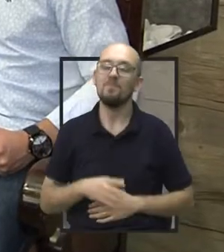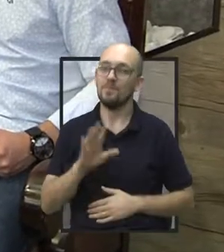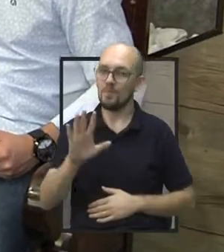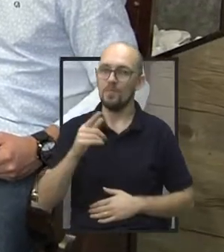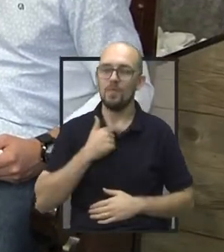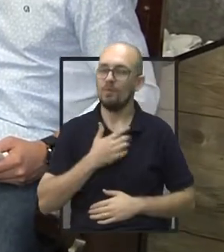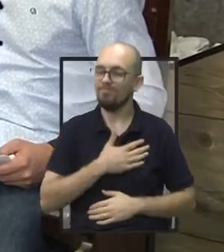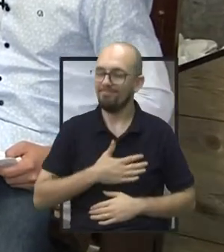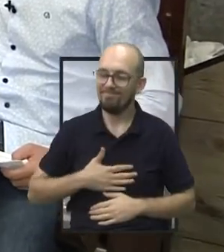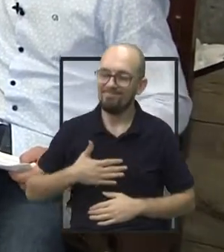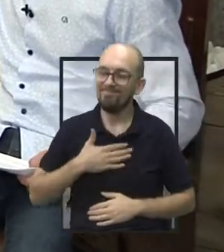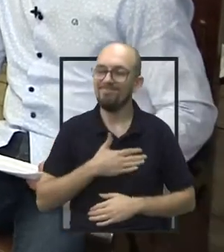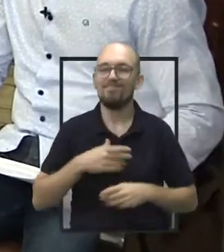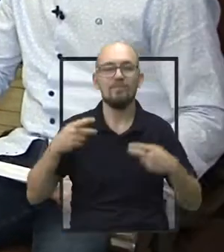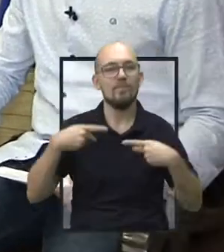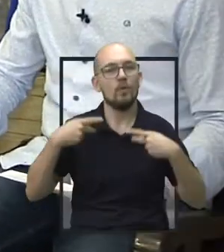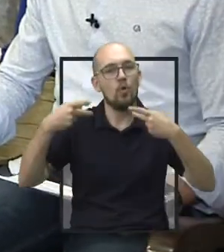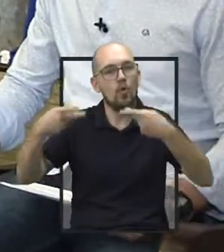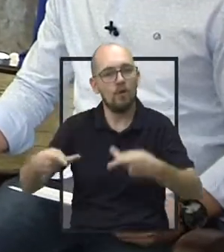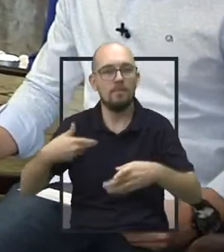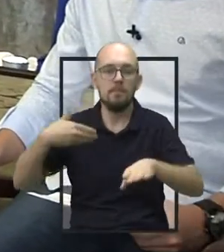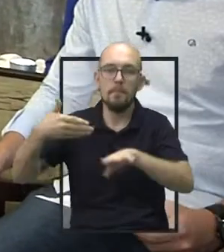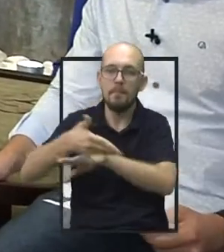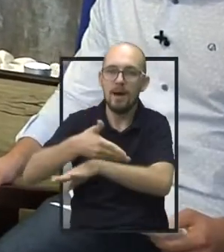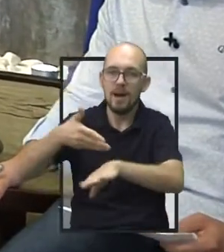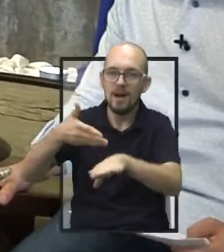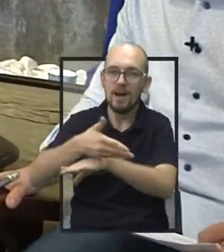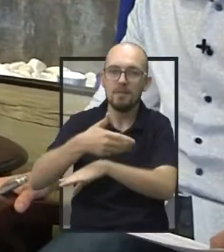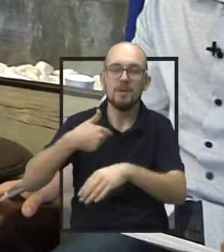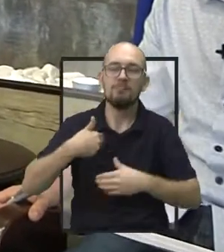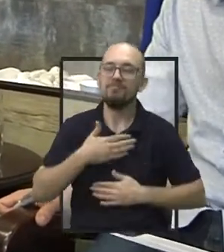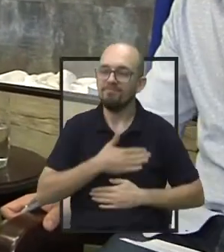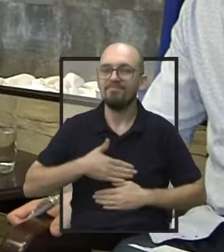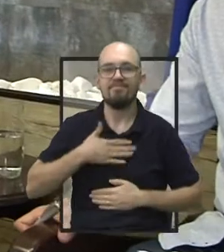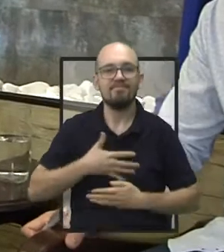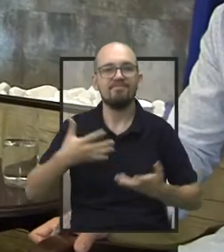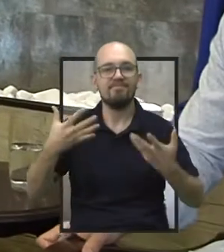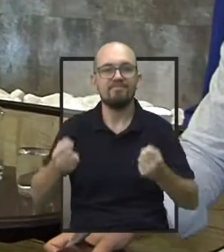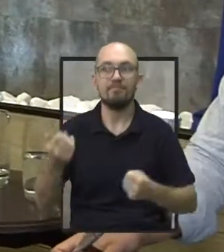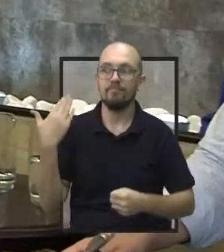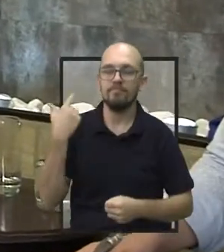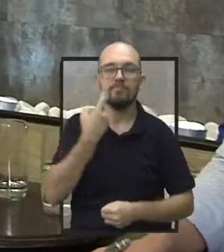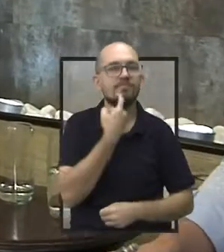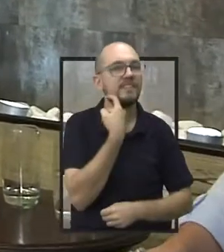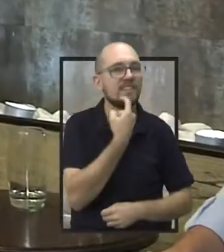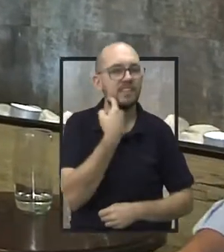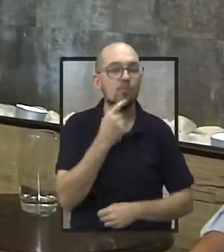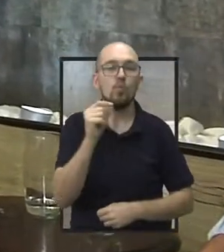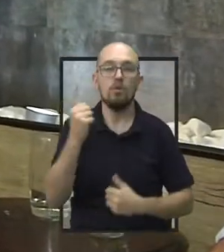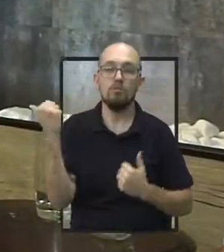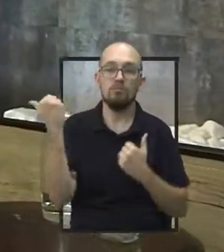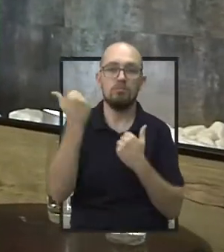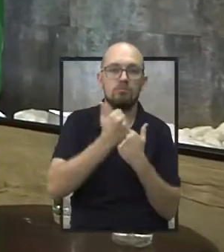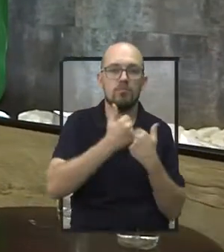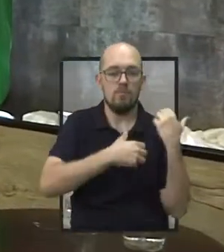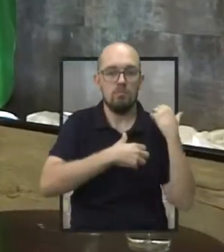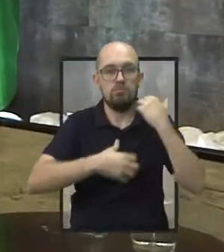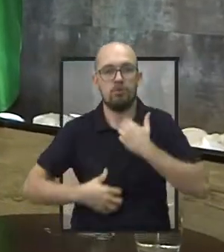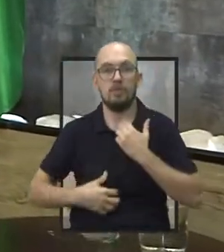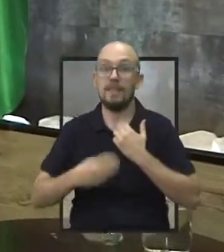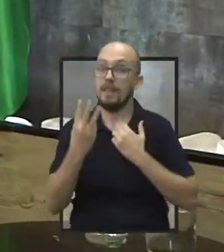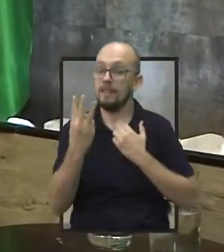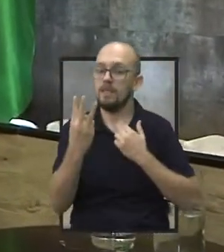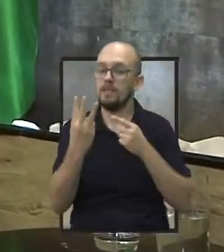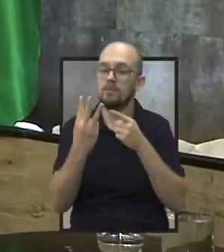prazer também fui convidado a participar na última sexta-feira da posse de três amigos, eu